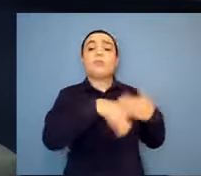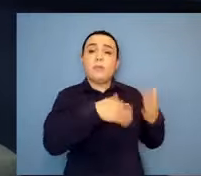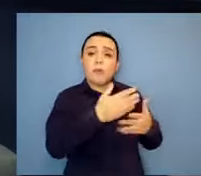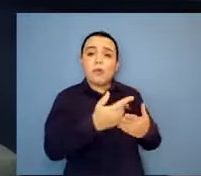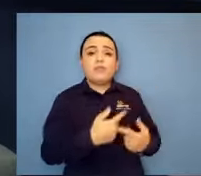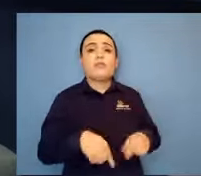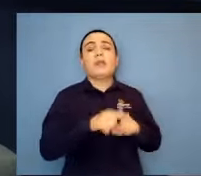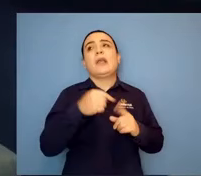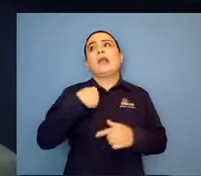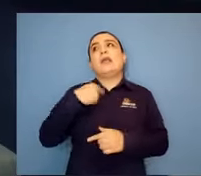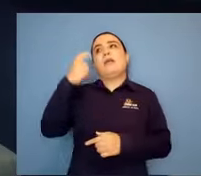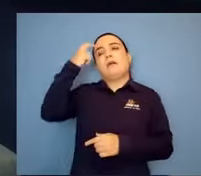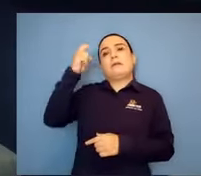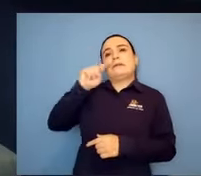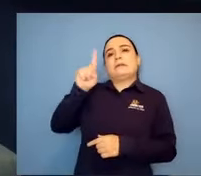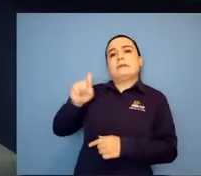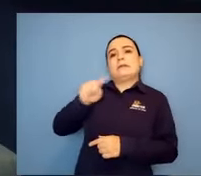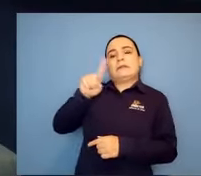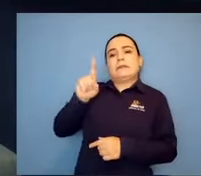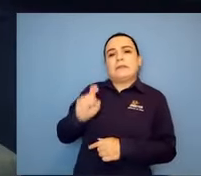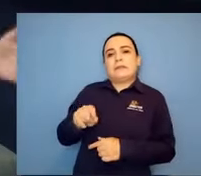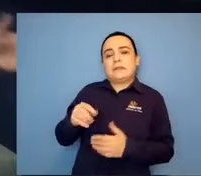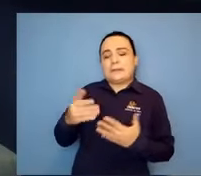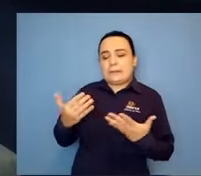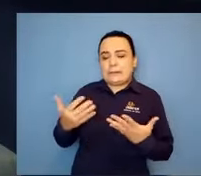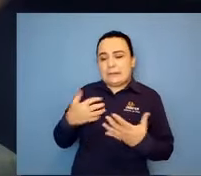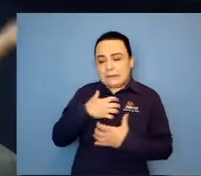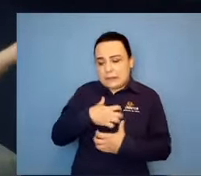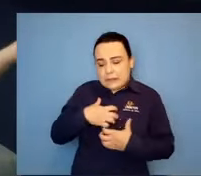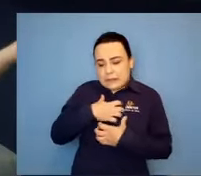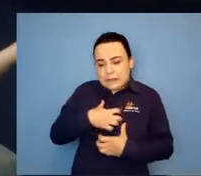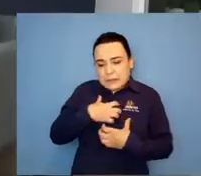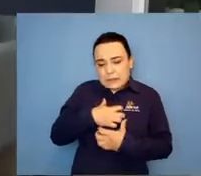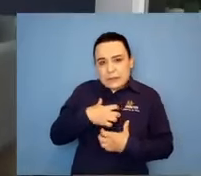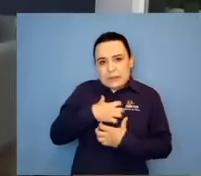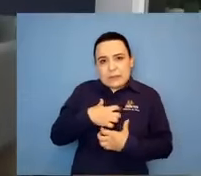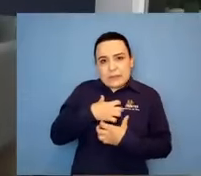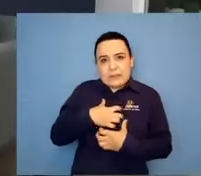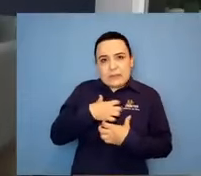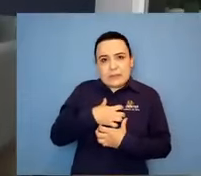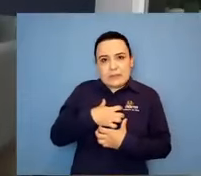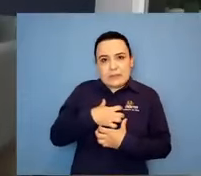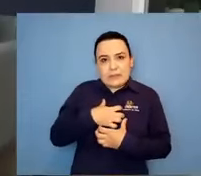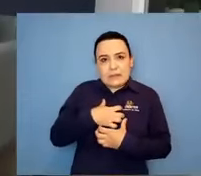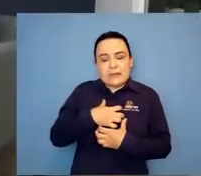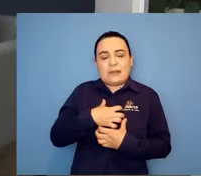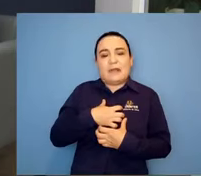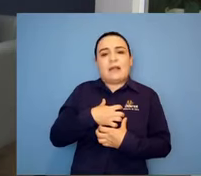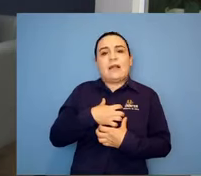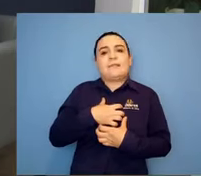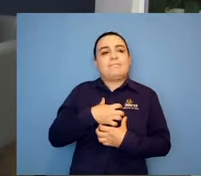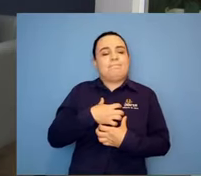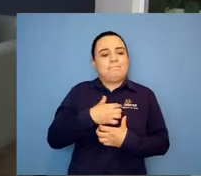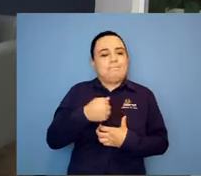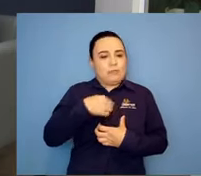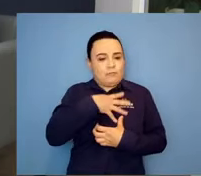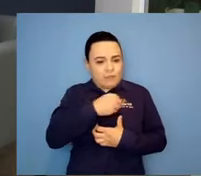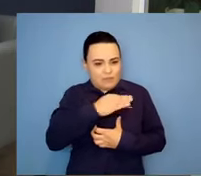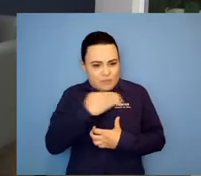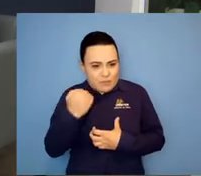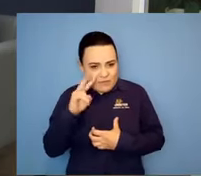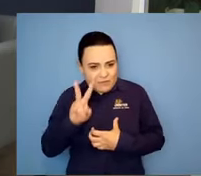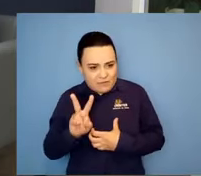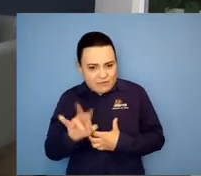E 8 da noite... Gente, Gabriel viveu mais dois anos e meio. Pois é. Doei a roupa,